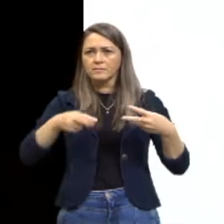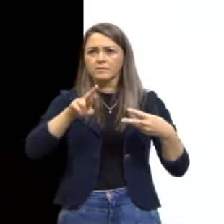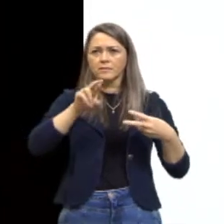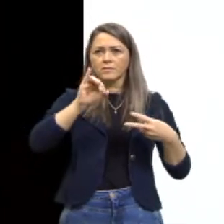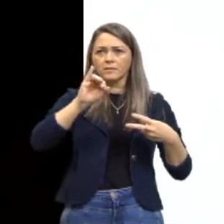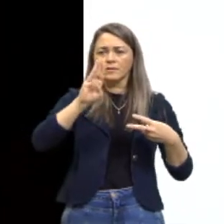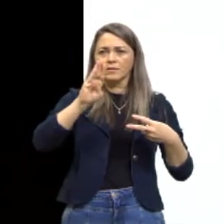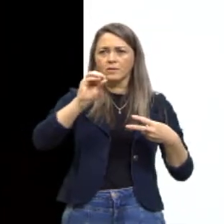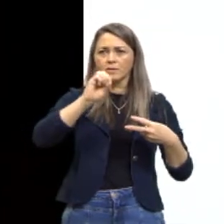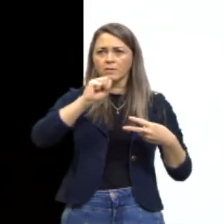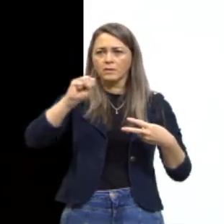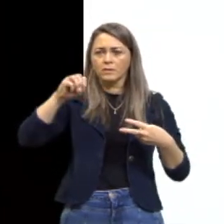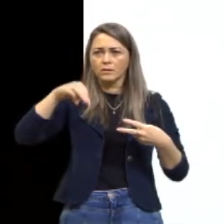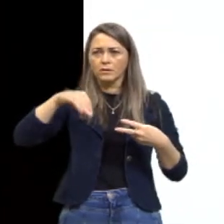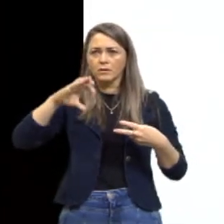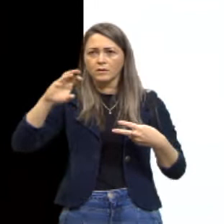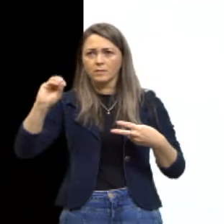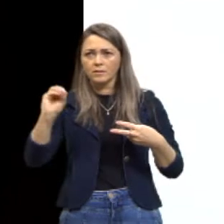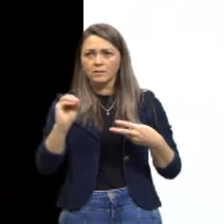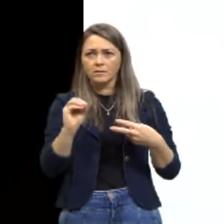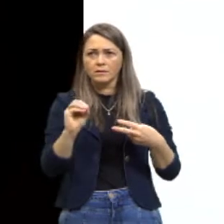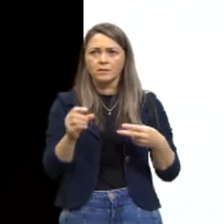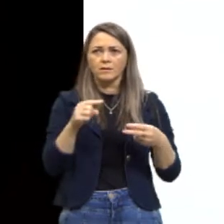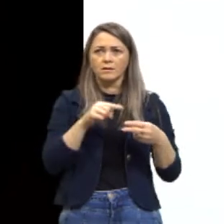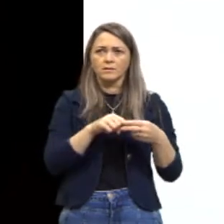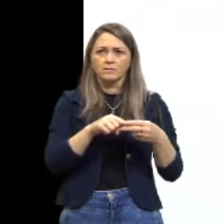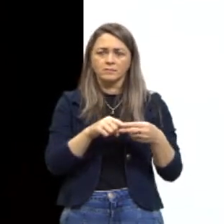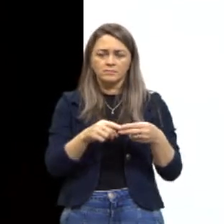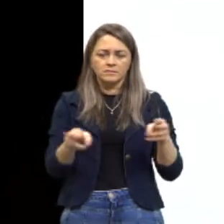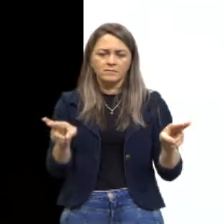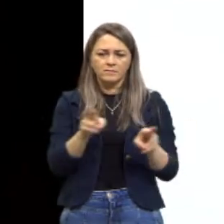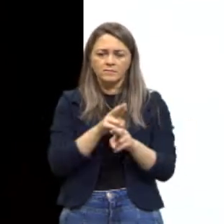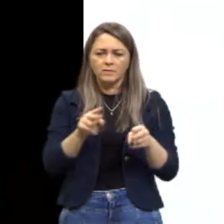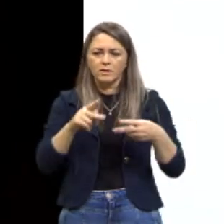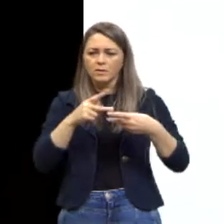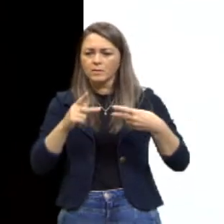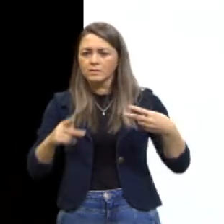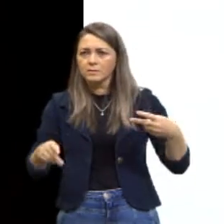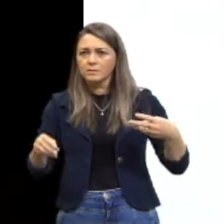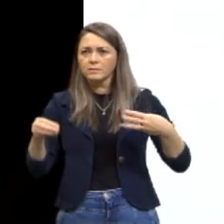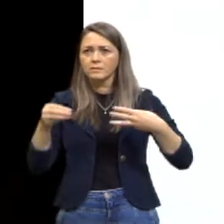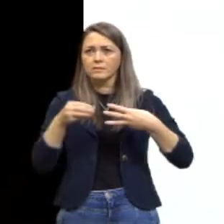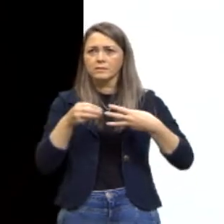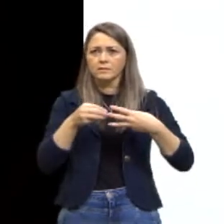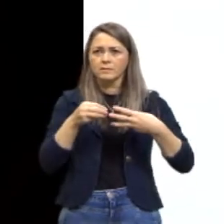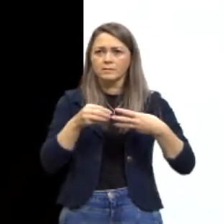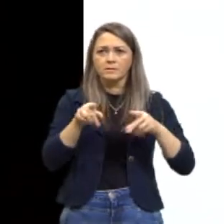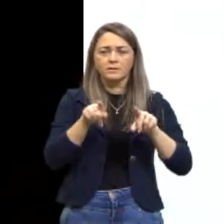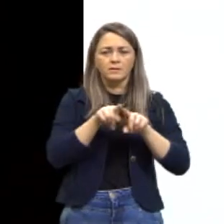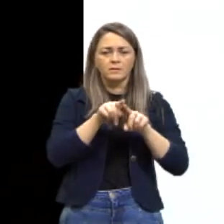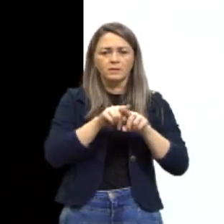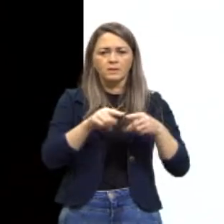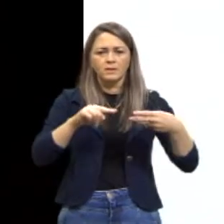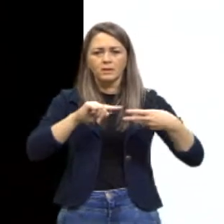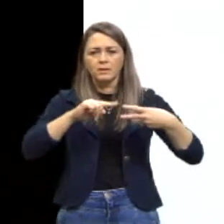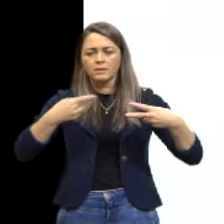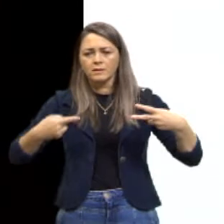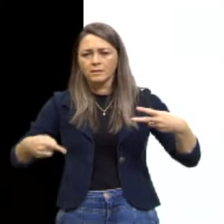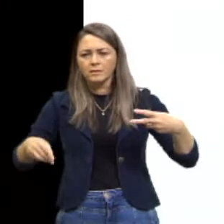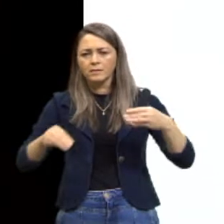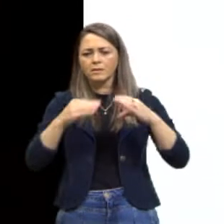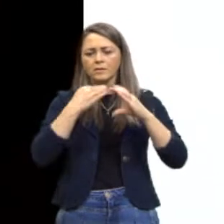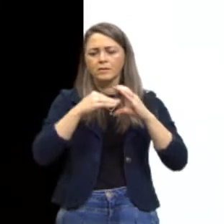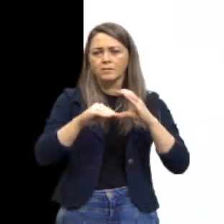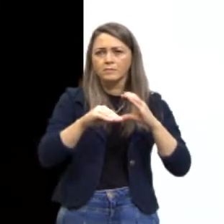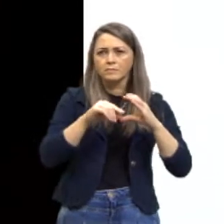síntese de proteínas na célula. Tem o RNA mensageiro, que atua com os ribossomos na